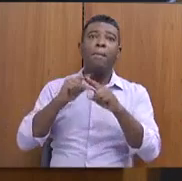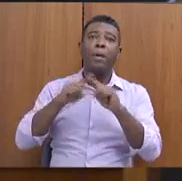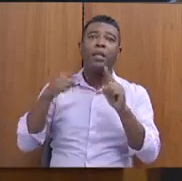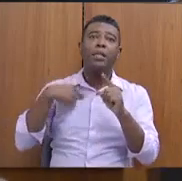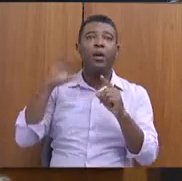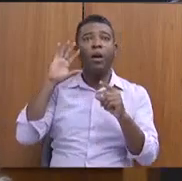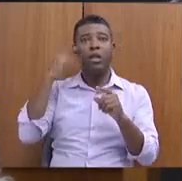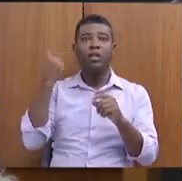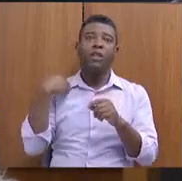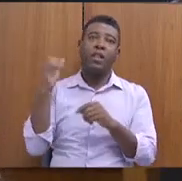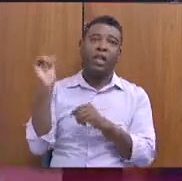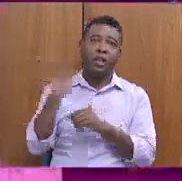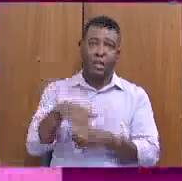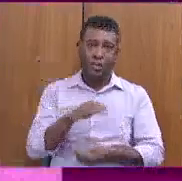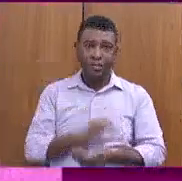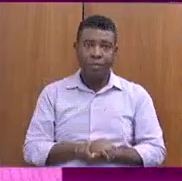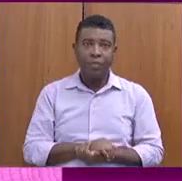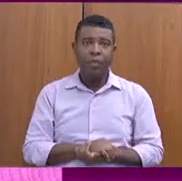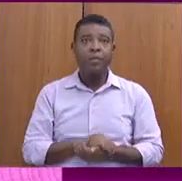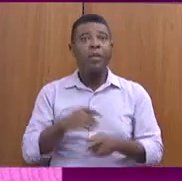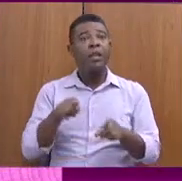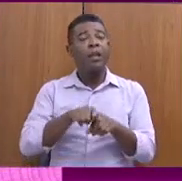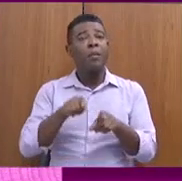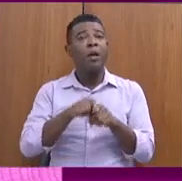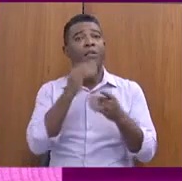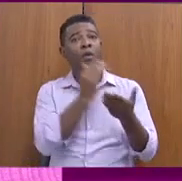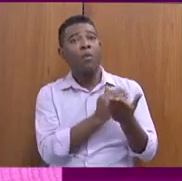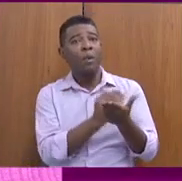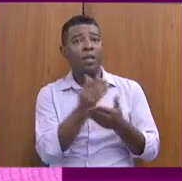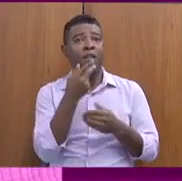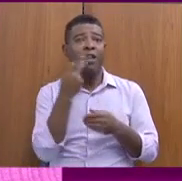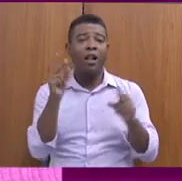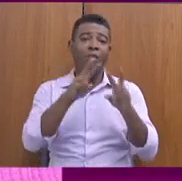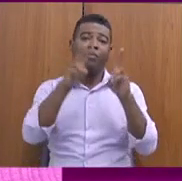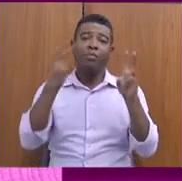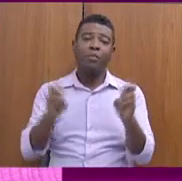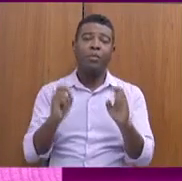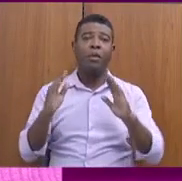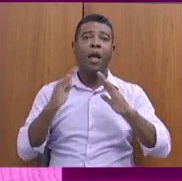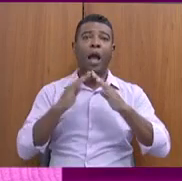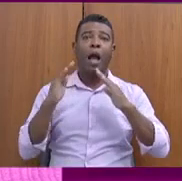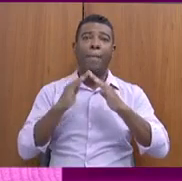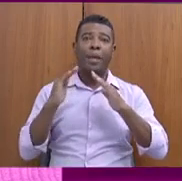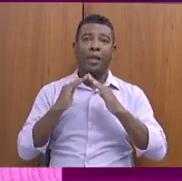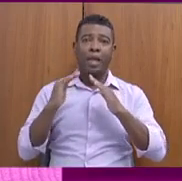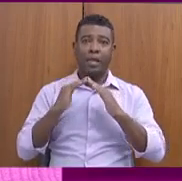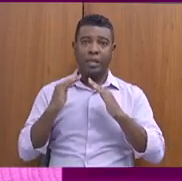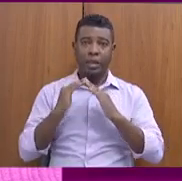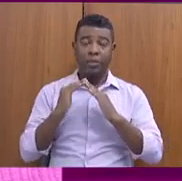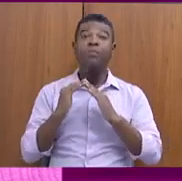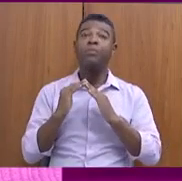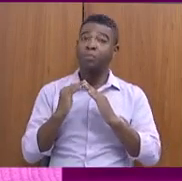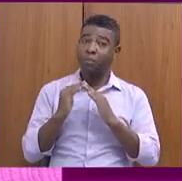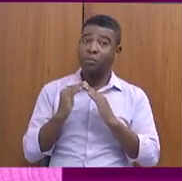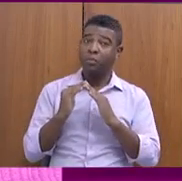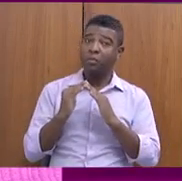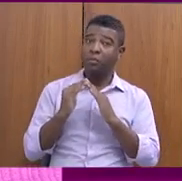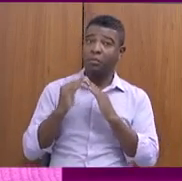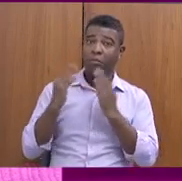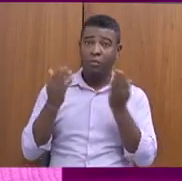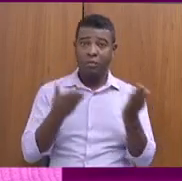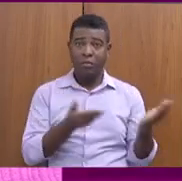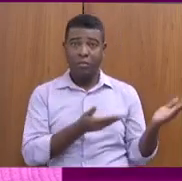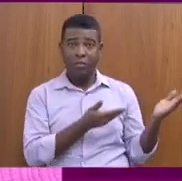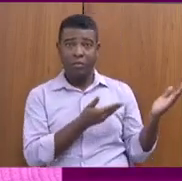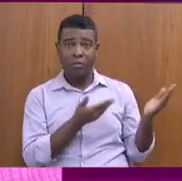Agora também vou começar a falar sobre habitação e eu gostaria de dar o destaque que a pauta da habitação nos é muito cara, nós estamos fazendo alguns